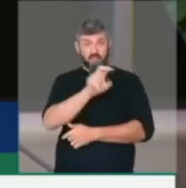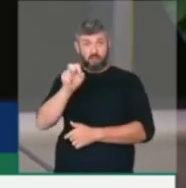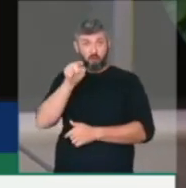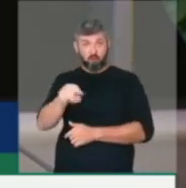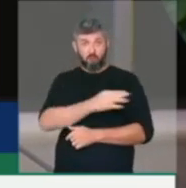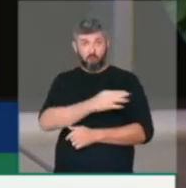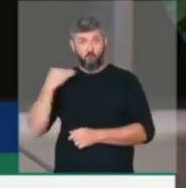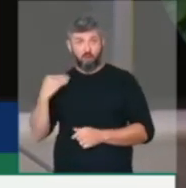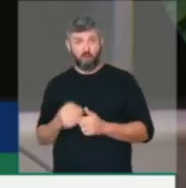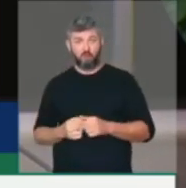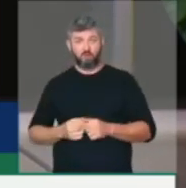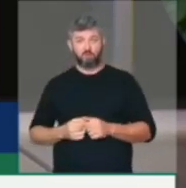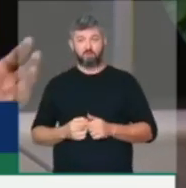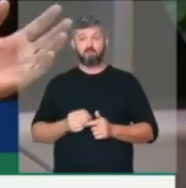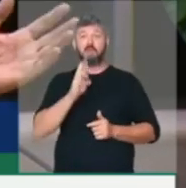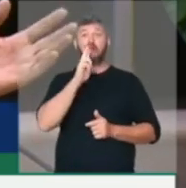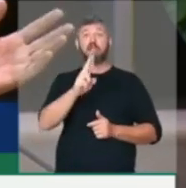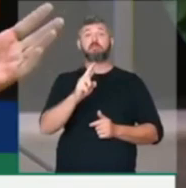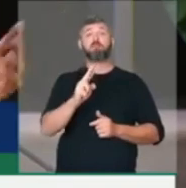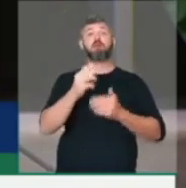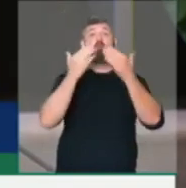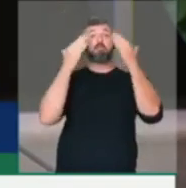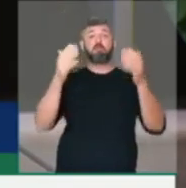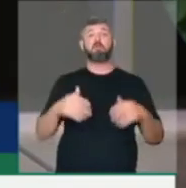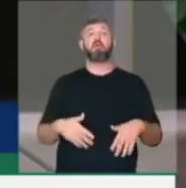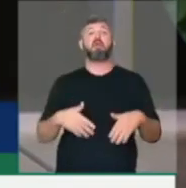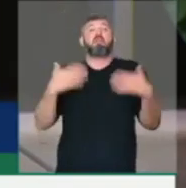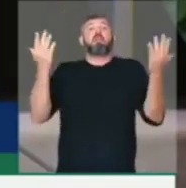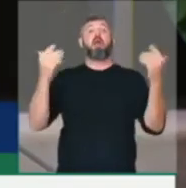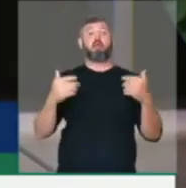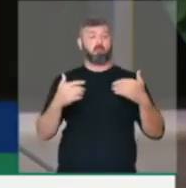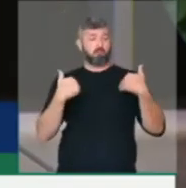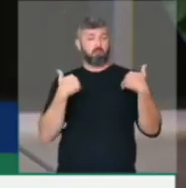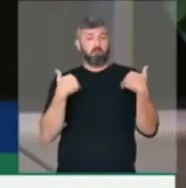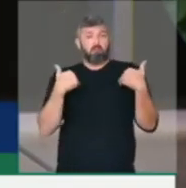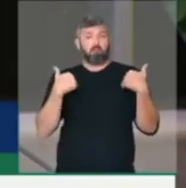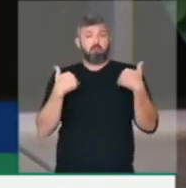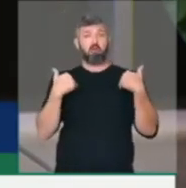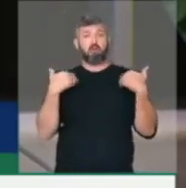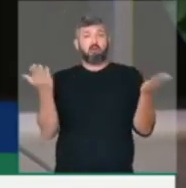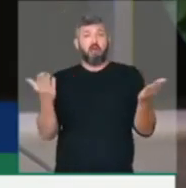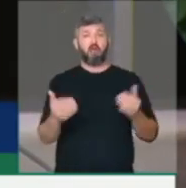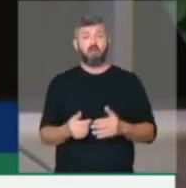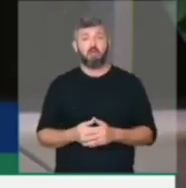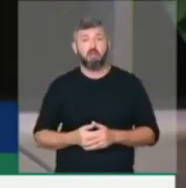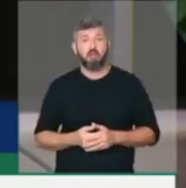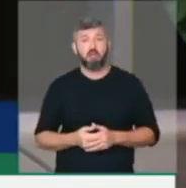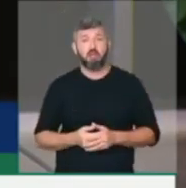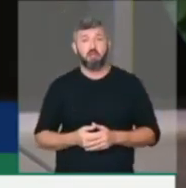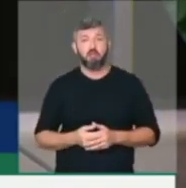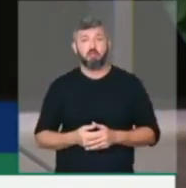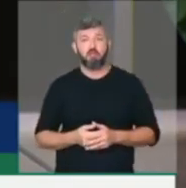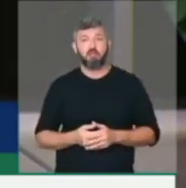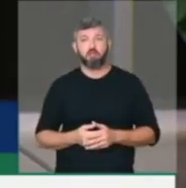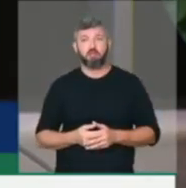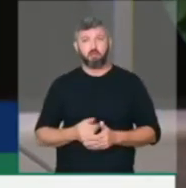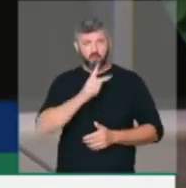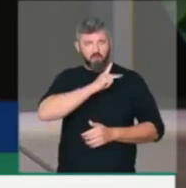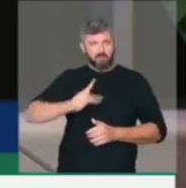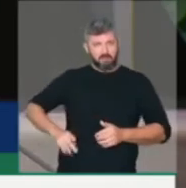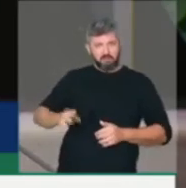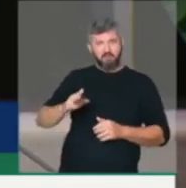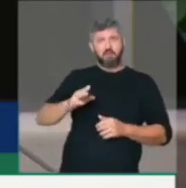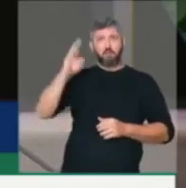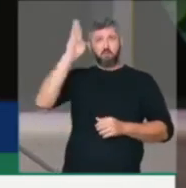resposta dele publicamente foi. E daí? Foi isso que ele disse, deputado Alessandro Molon. E daí? Como o presidente da república fala?